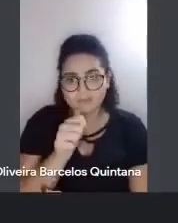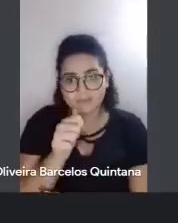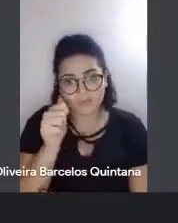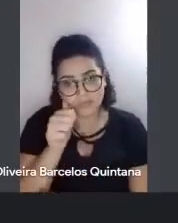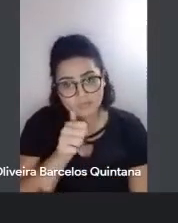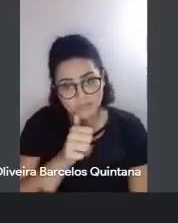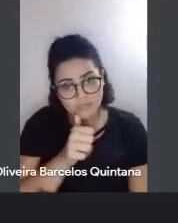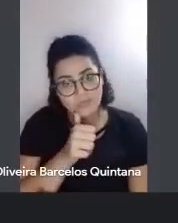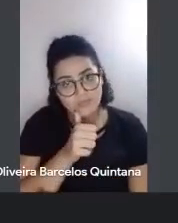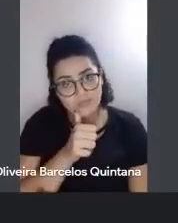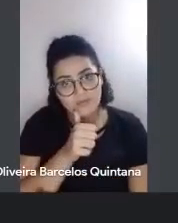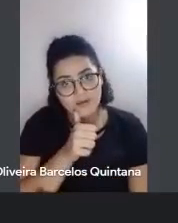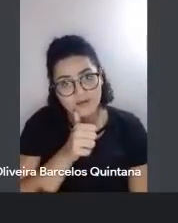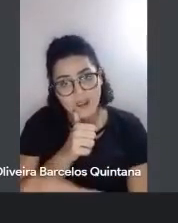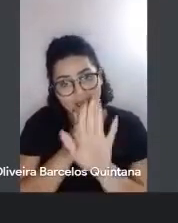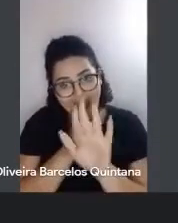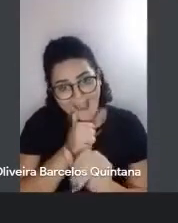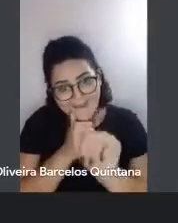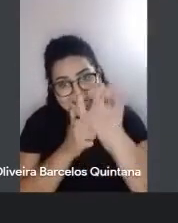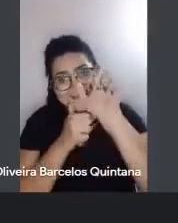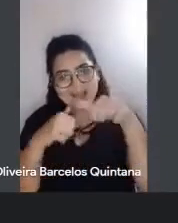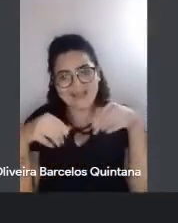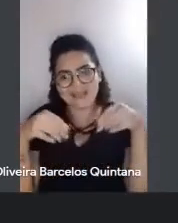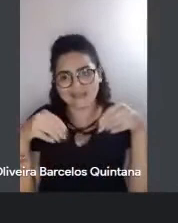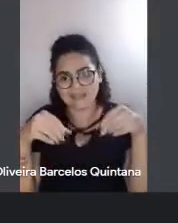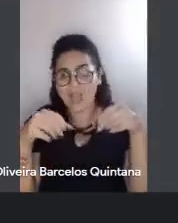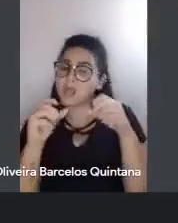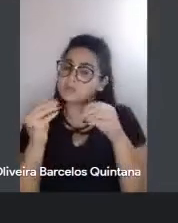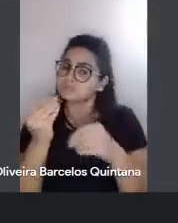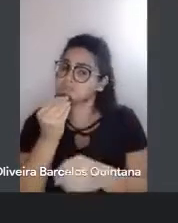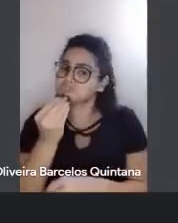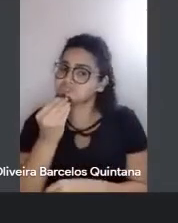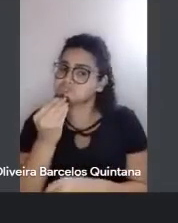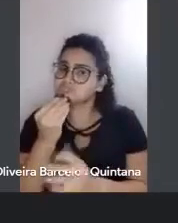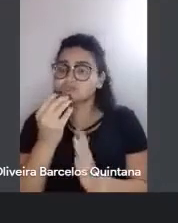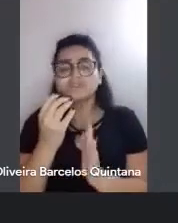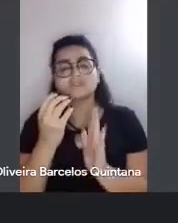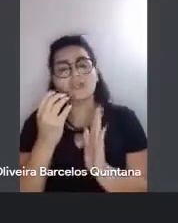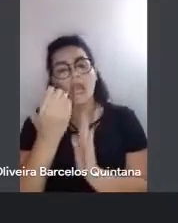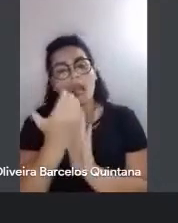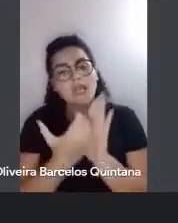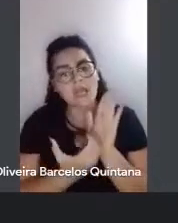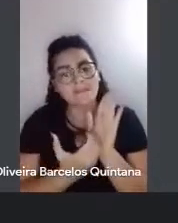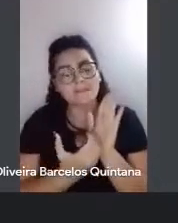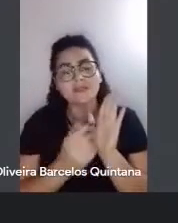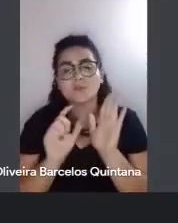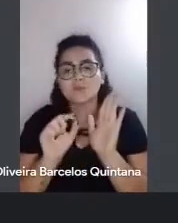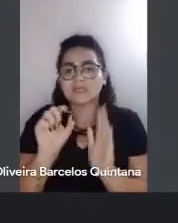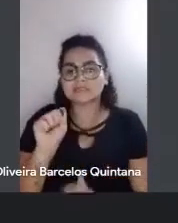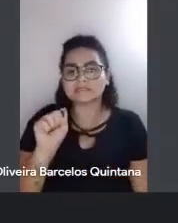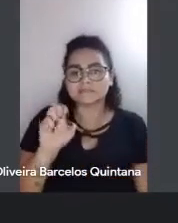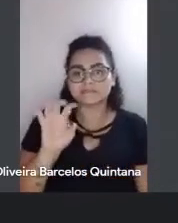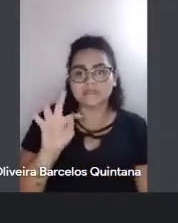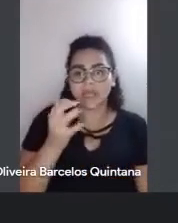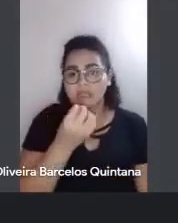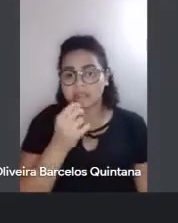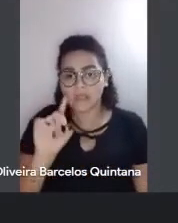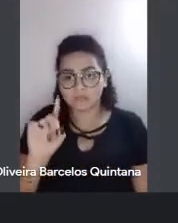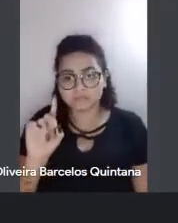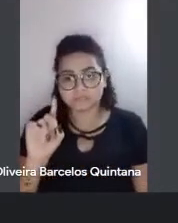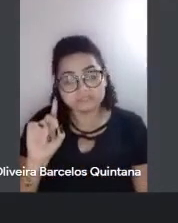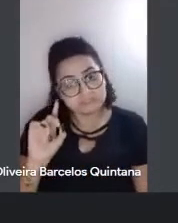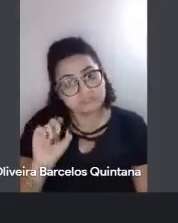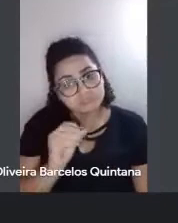a mãe Terra. Ele podia, o capítulo podia ser Os Sertões, quer dizer, o primeiro Sertão, Sertão podia ser Os